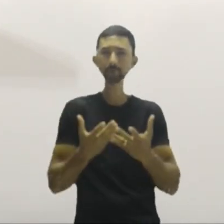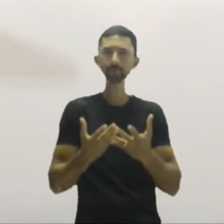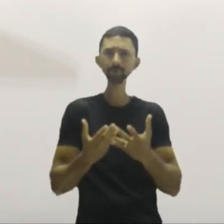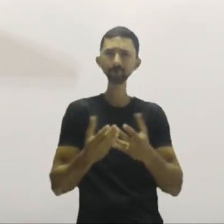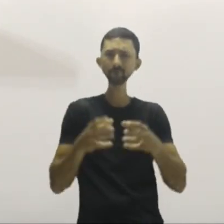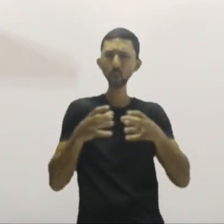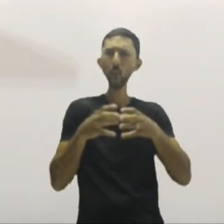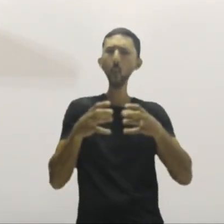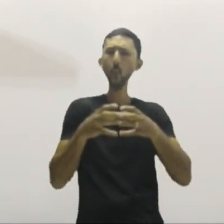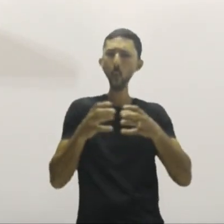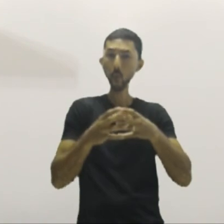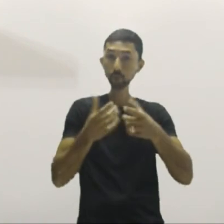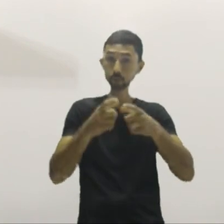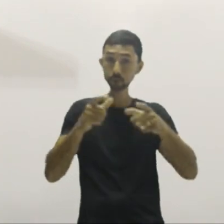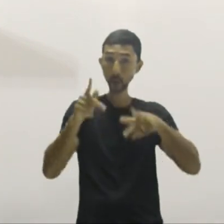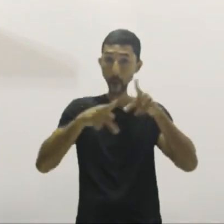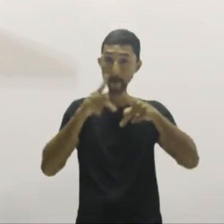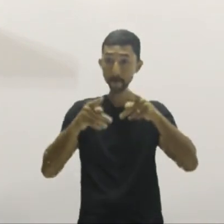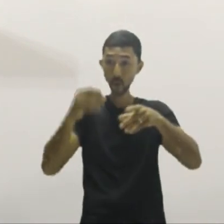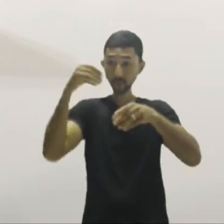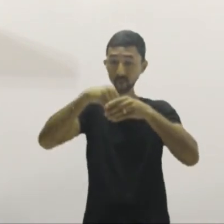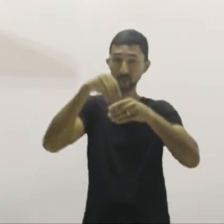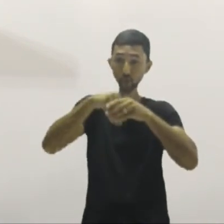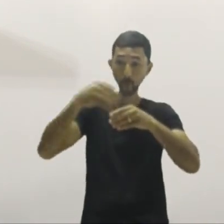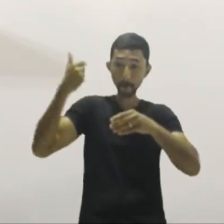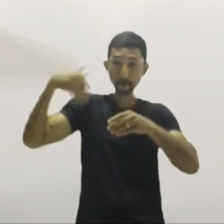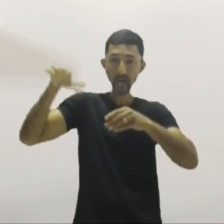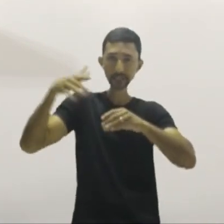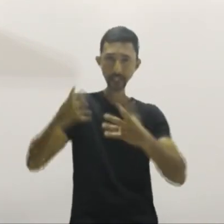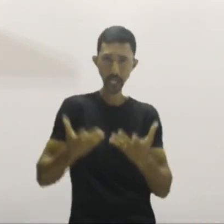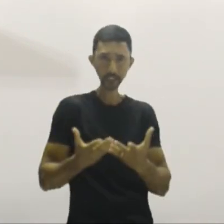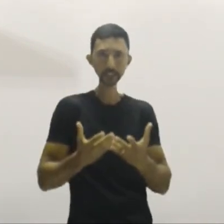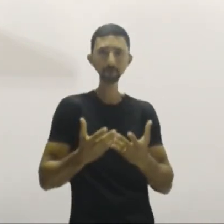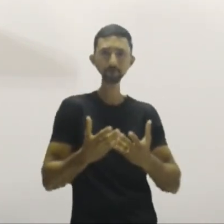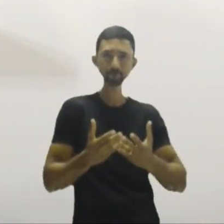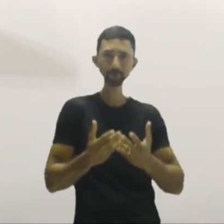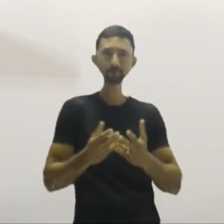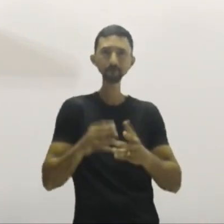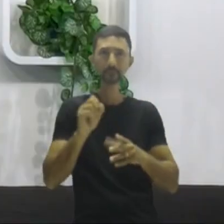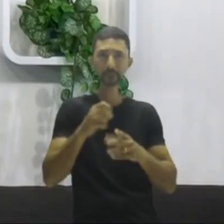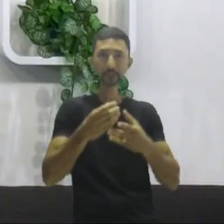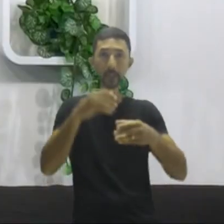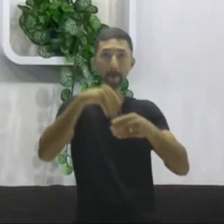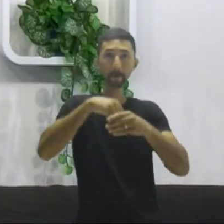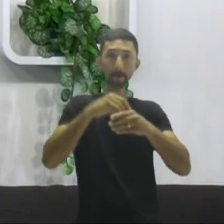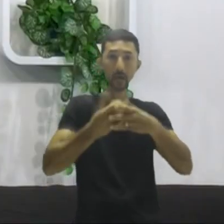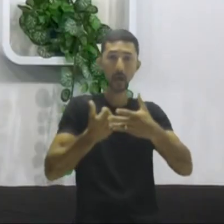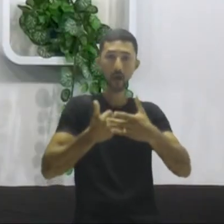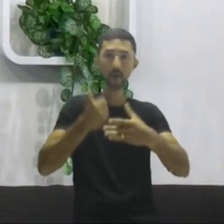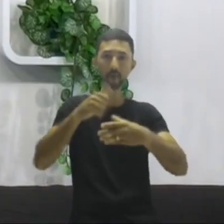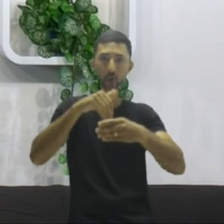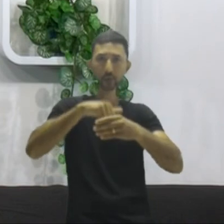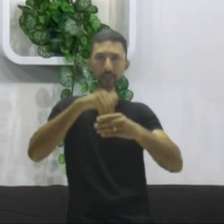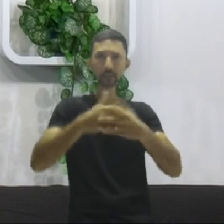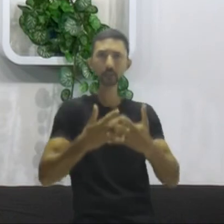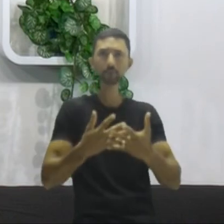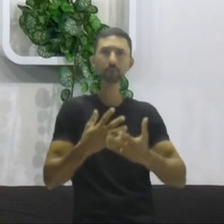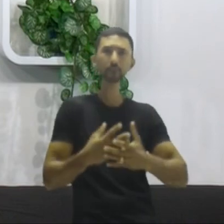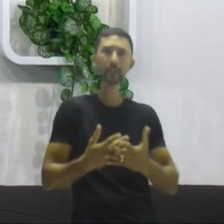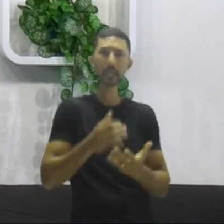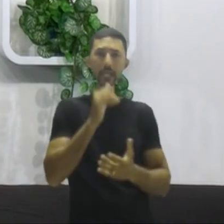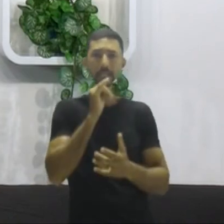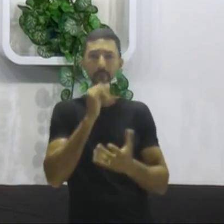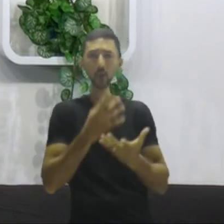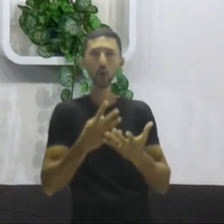A diferença foi muito pequena. Foi uma votação muito conturbada. Foi a primeira votação inclusive conhecida